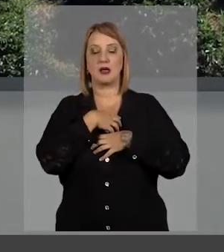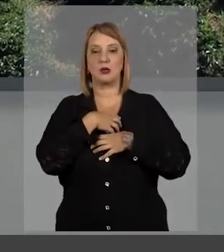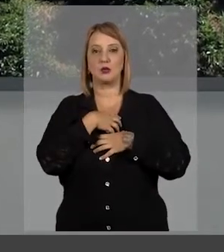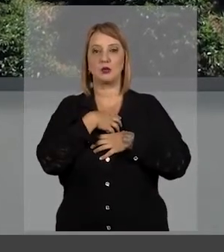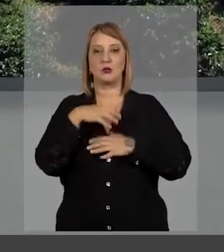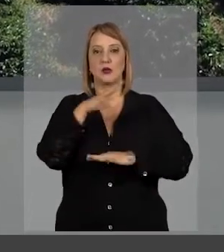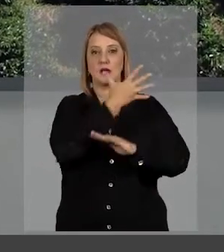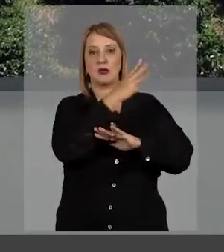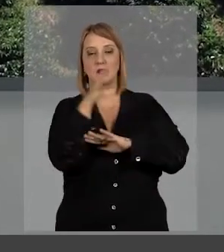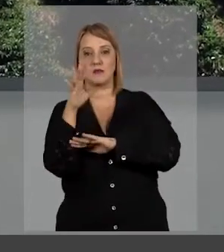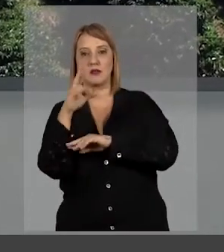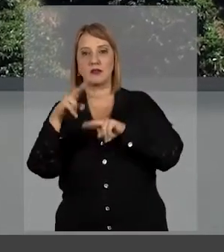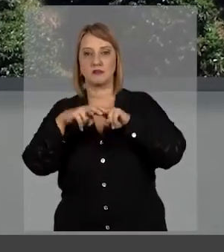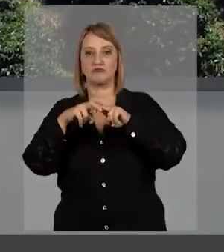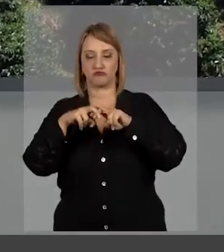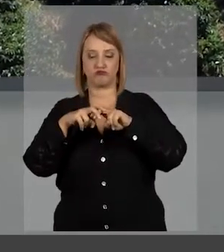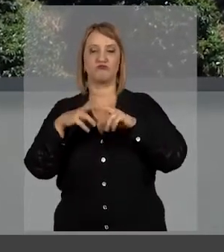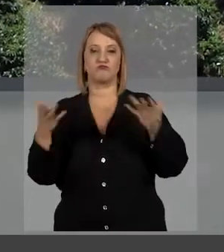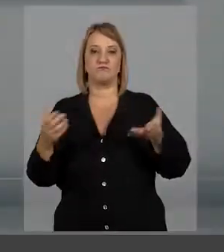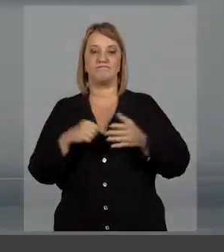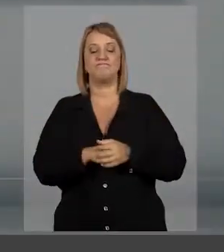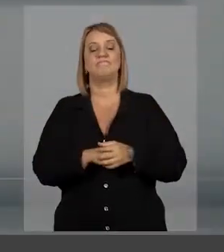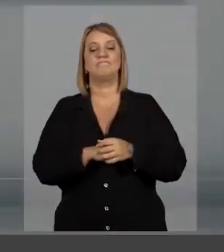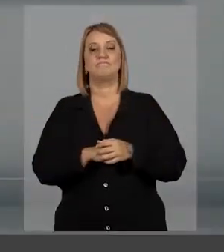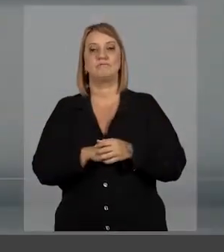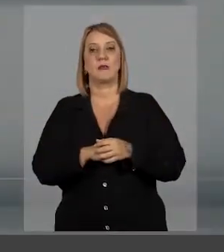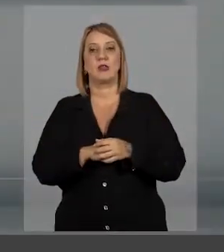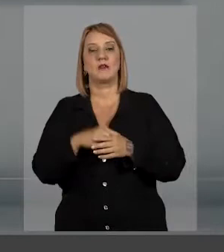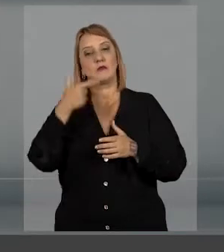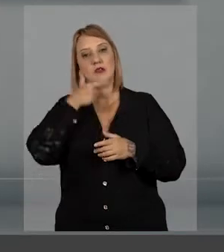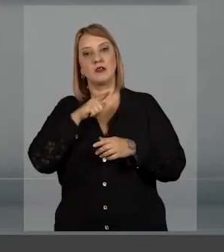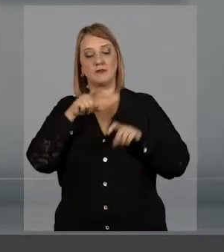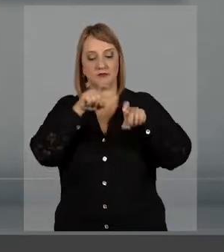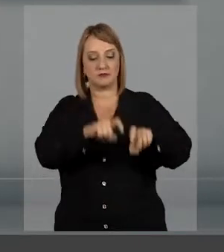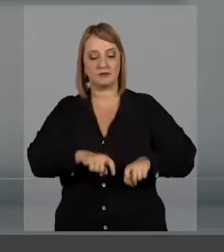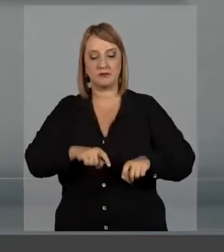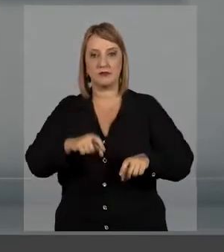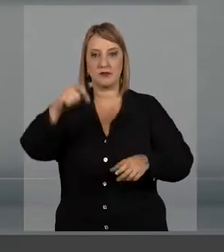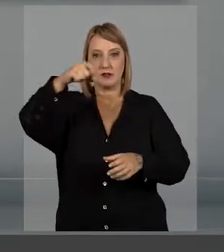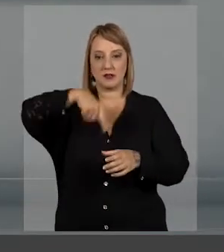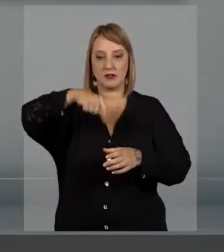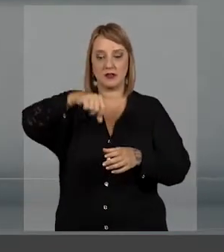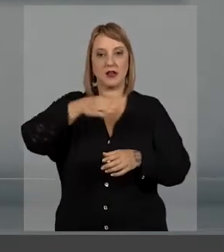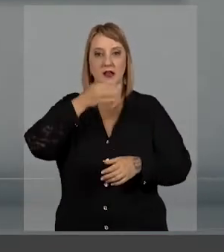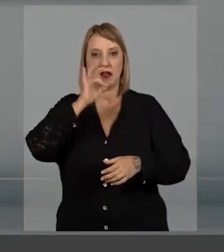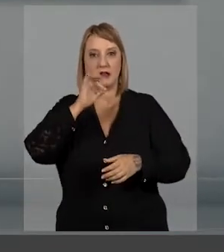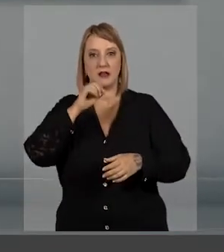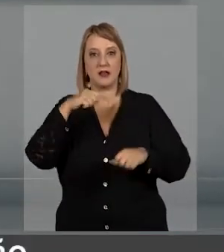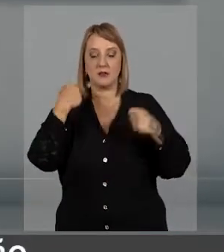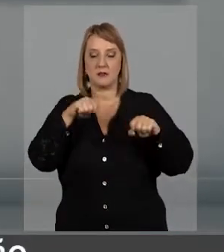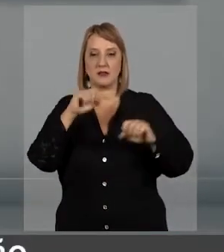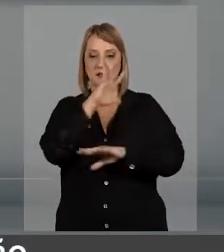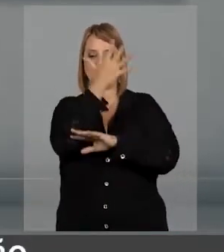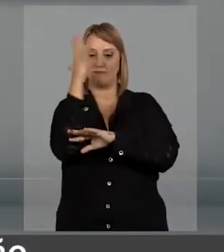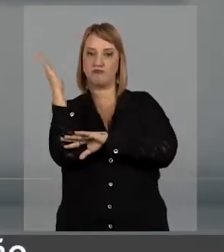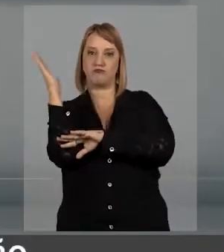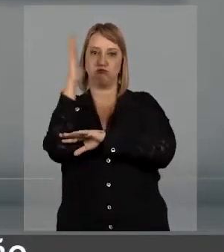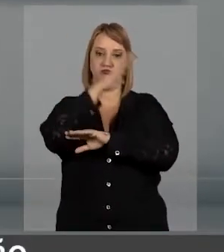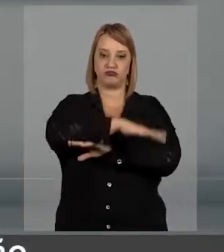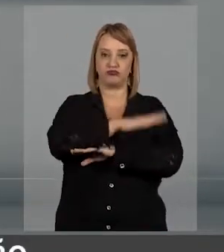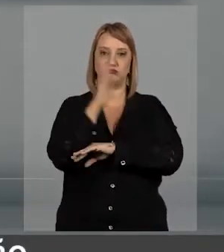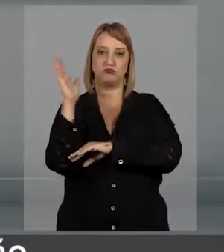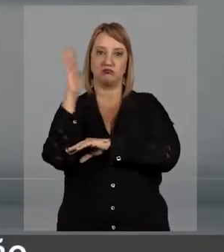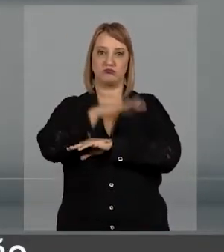impacto ambiental em relação à Mata Atlântica. Afinal, para plantar café, foi preciso derrubar boa parte da